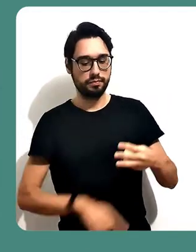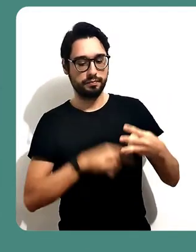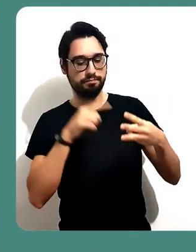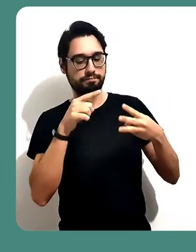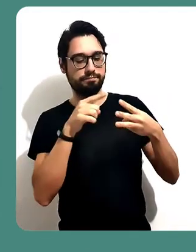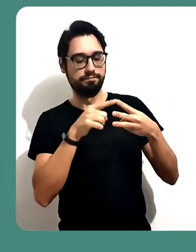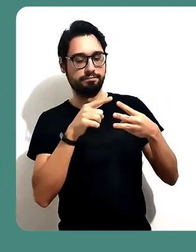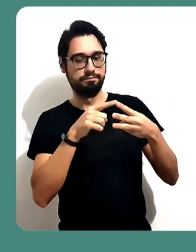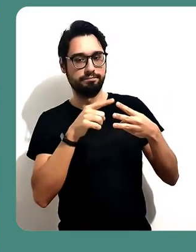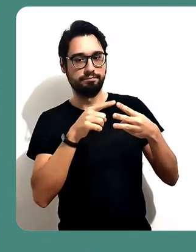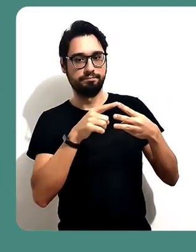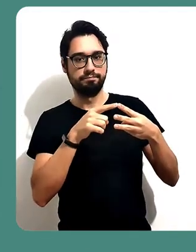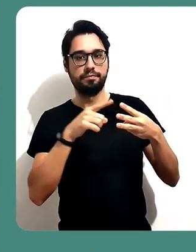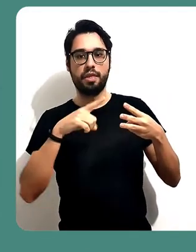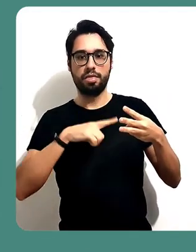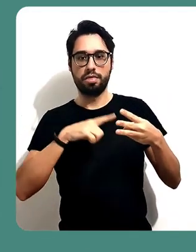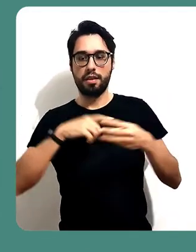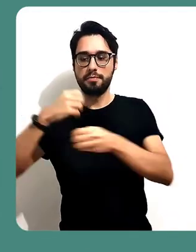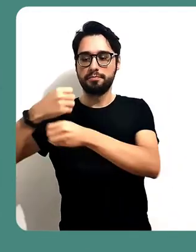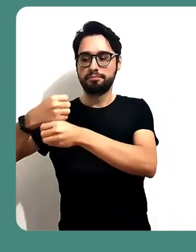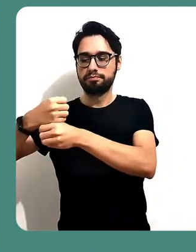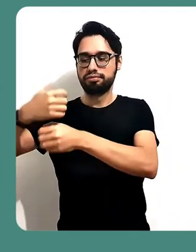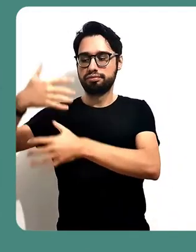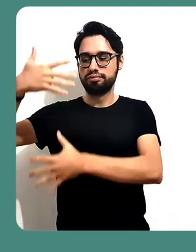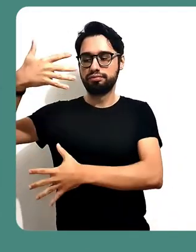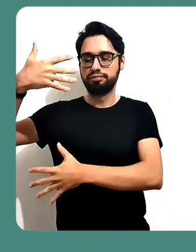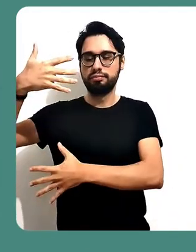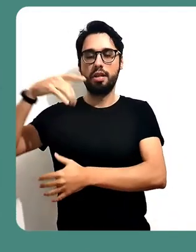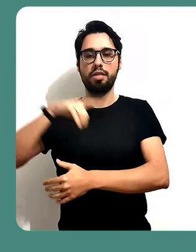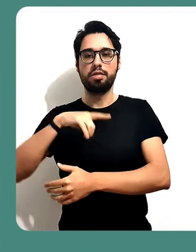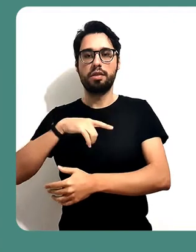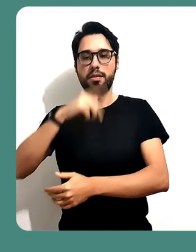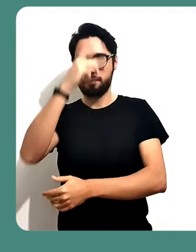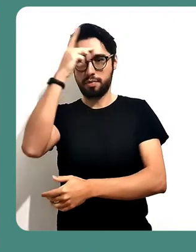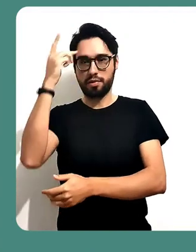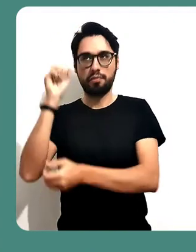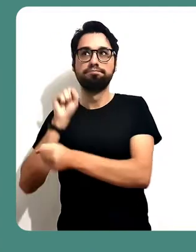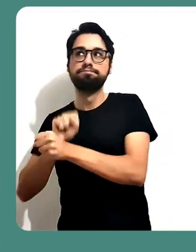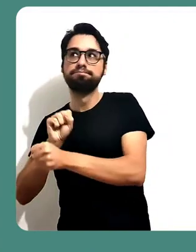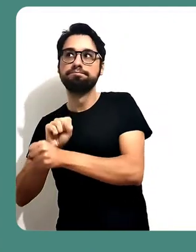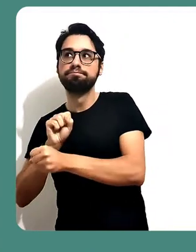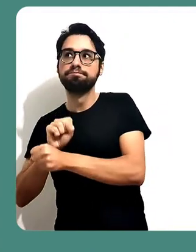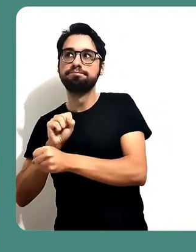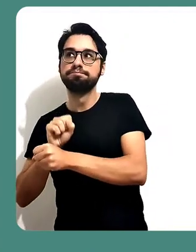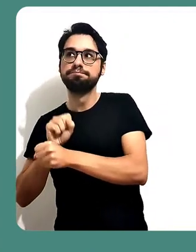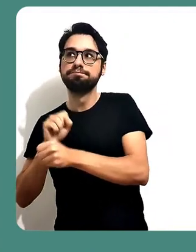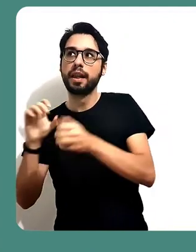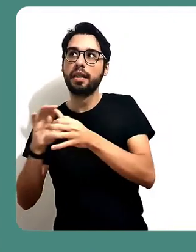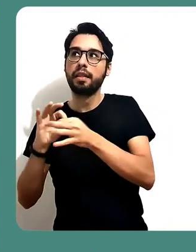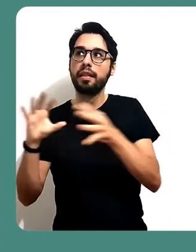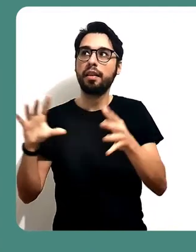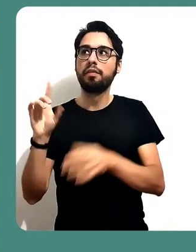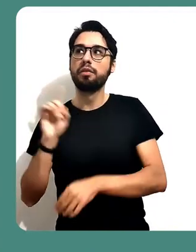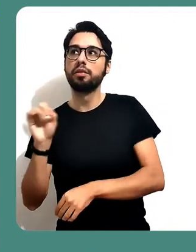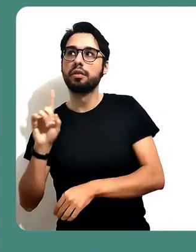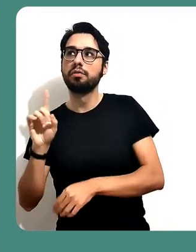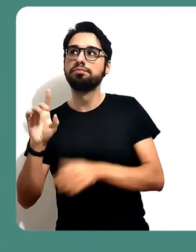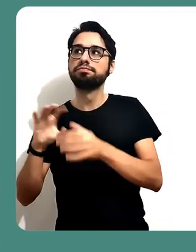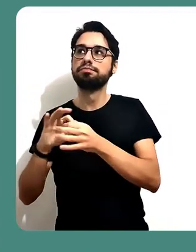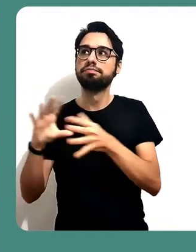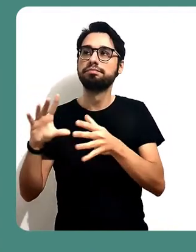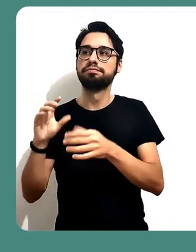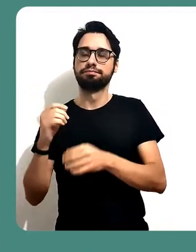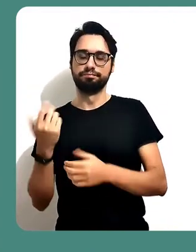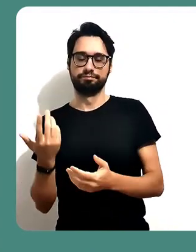se você escolher a opção de perguntar antes de entrar para o moderador, vão aparecer aqui os convidados